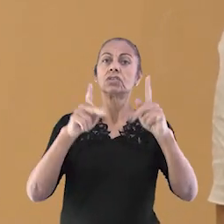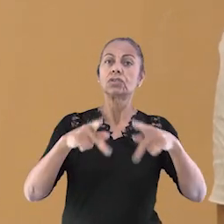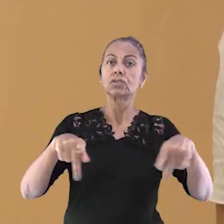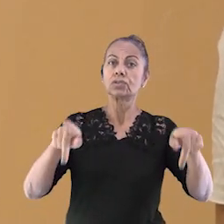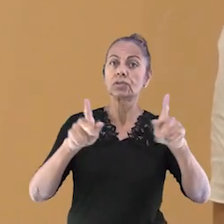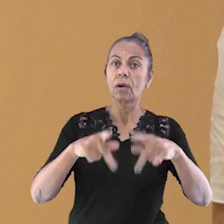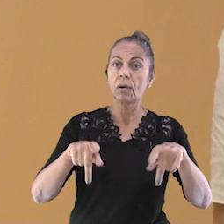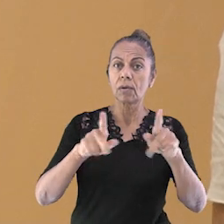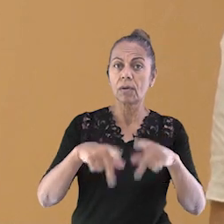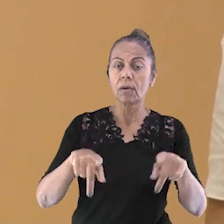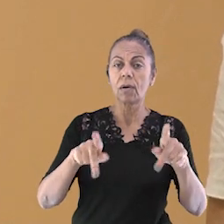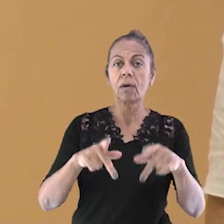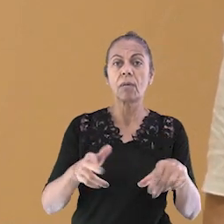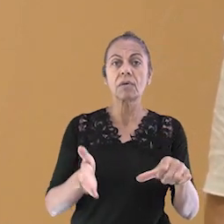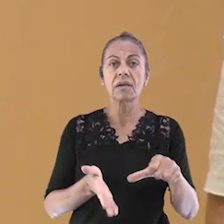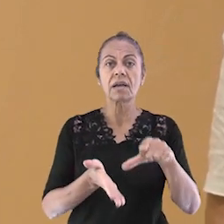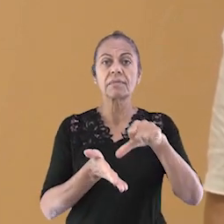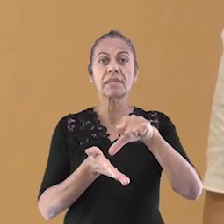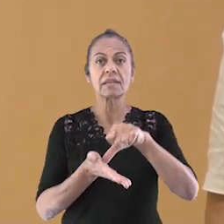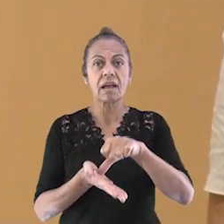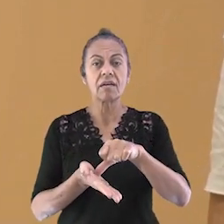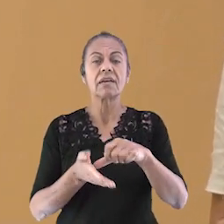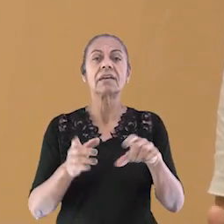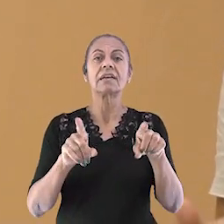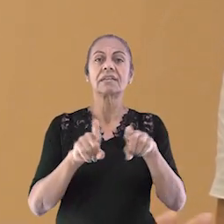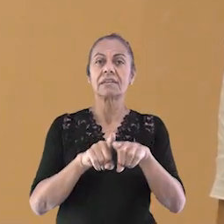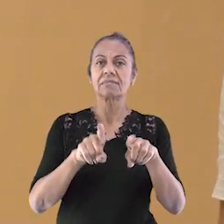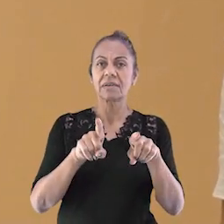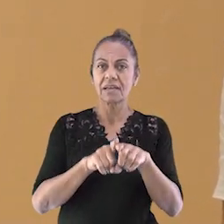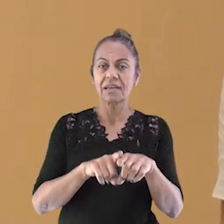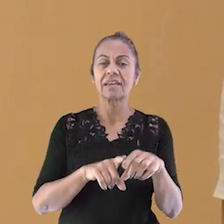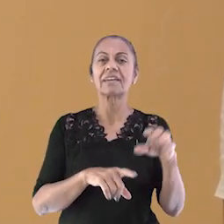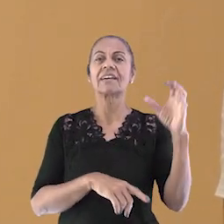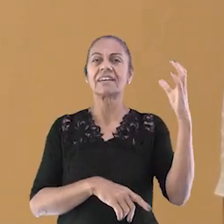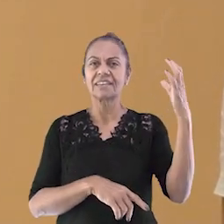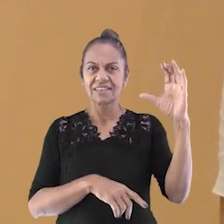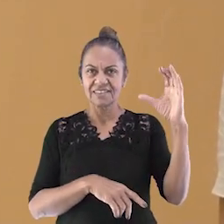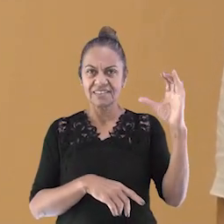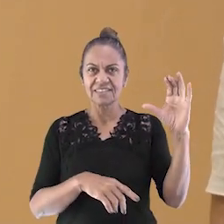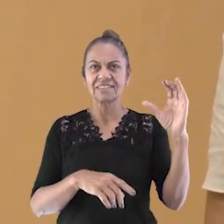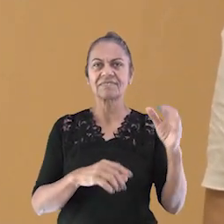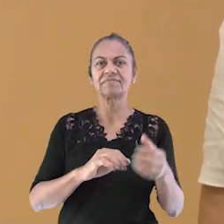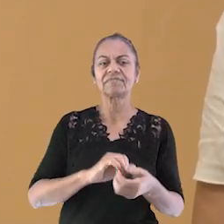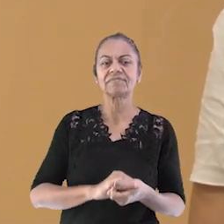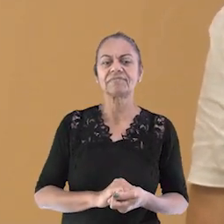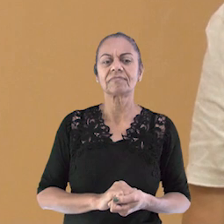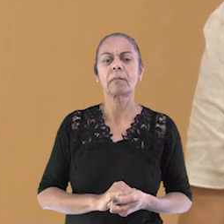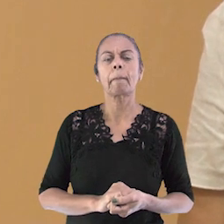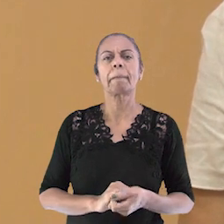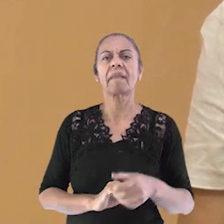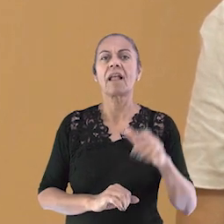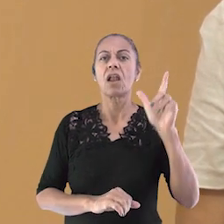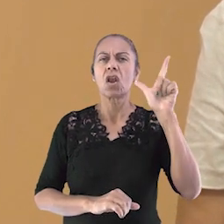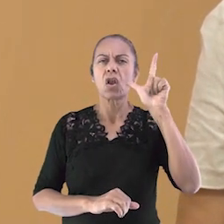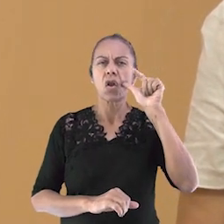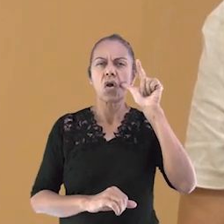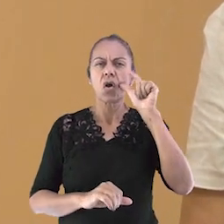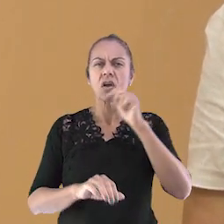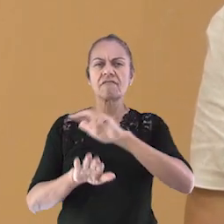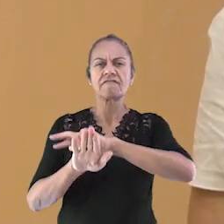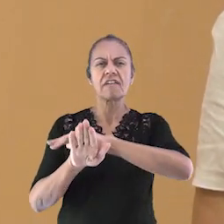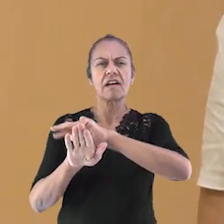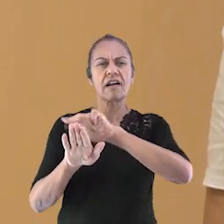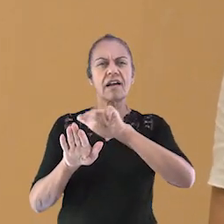Shopping Vitória, localizado na capital e também no Shopping Mochuara e Cariacica. Uma grande variedade de